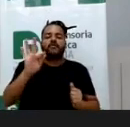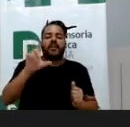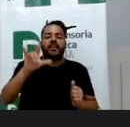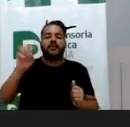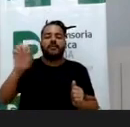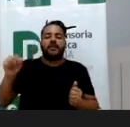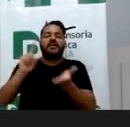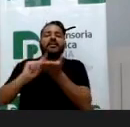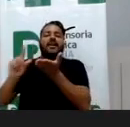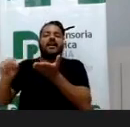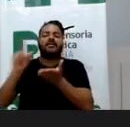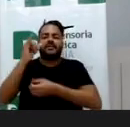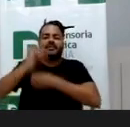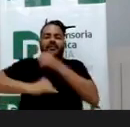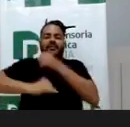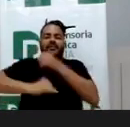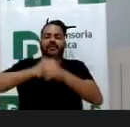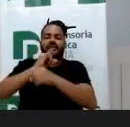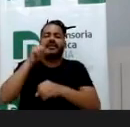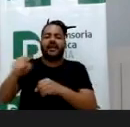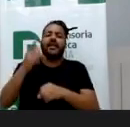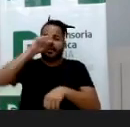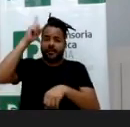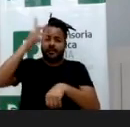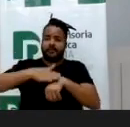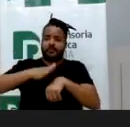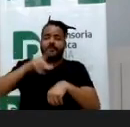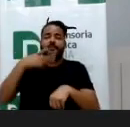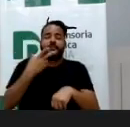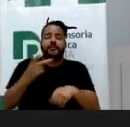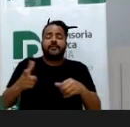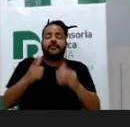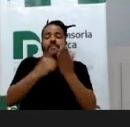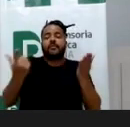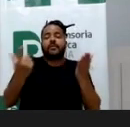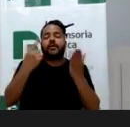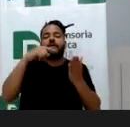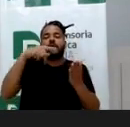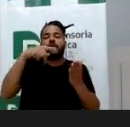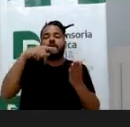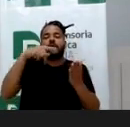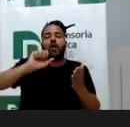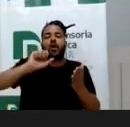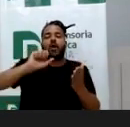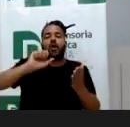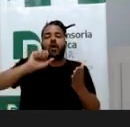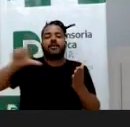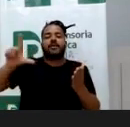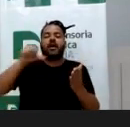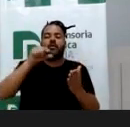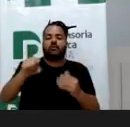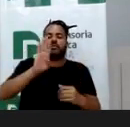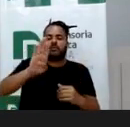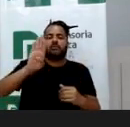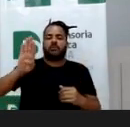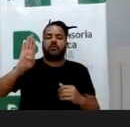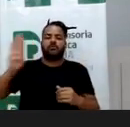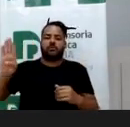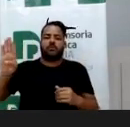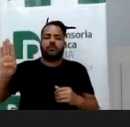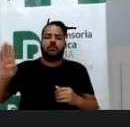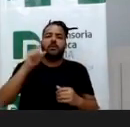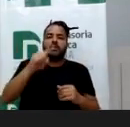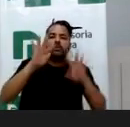artigo que vocês encontram na internet no portal Jota sobre o Big Brother, Little Big Brother, tá? O Felipe Medon é um